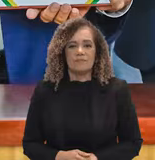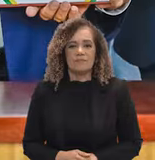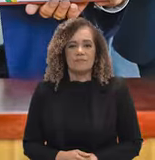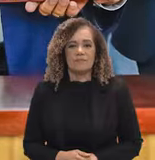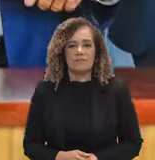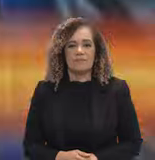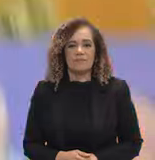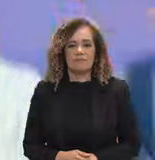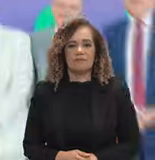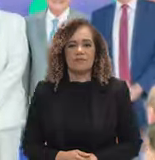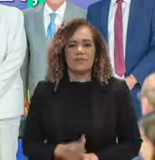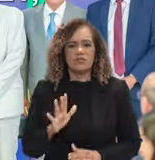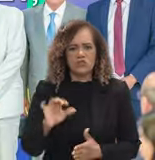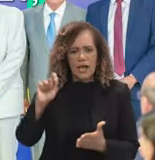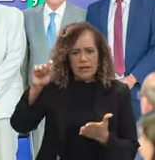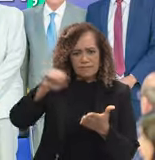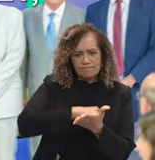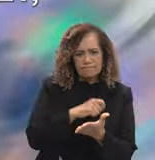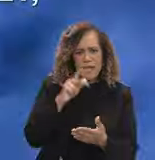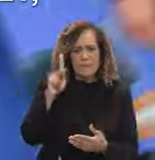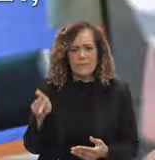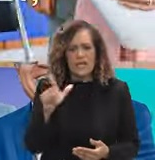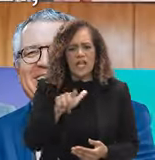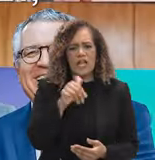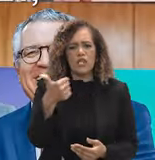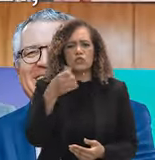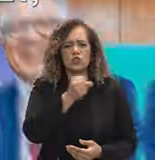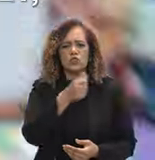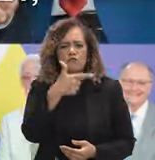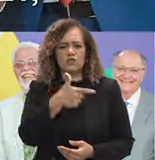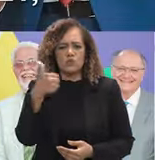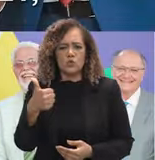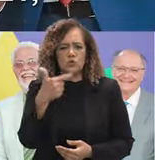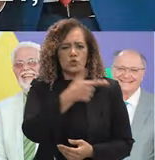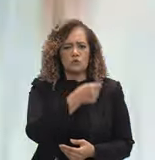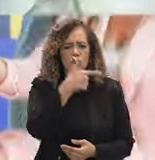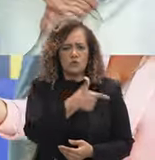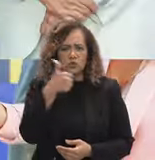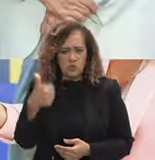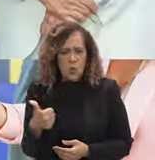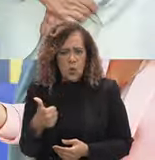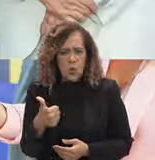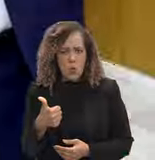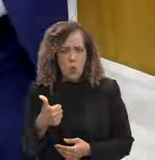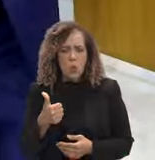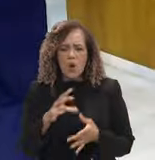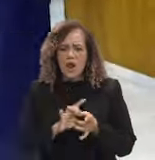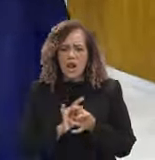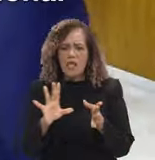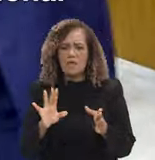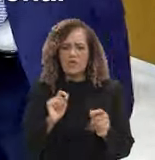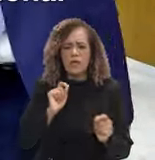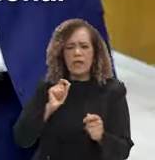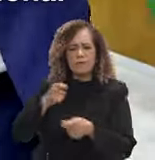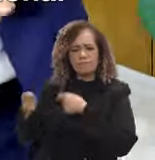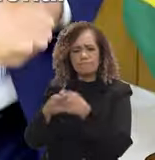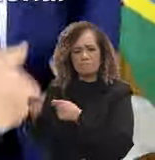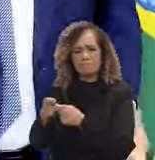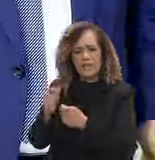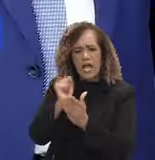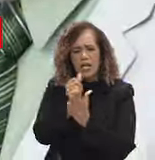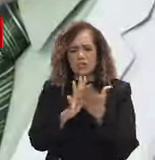Para sancionar hoje o PL em 1821 de 2021, que dispõe sobre a regulamentação da atividade